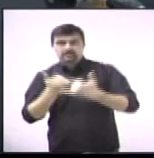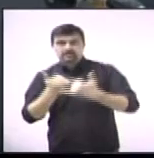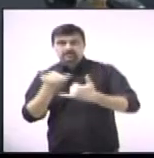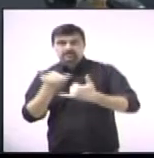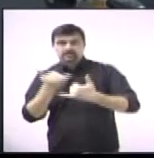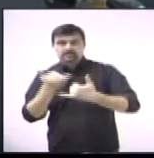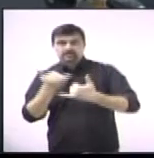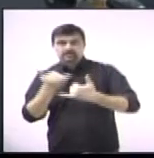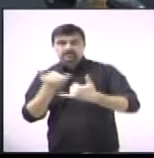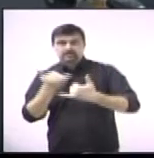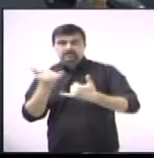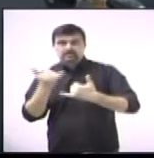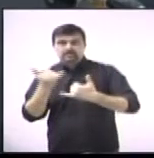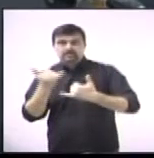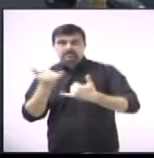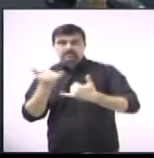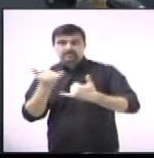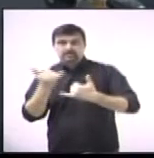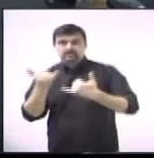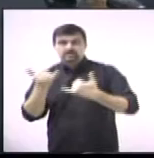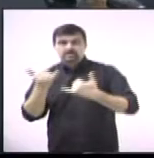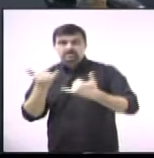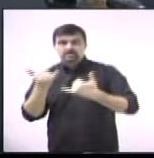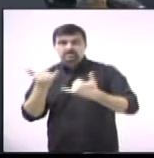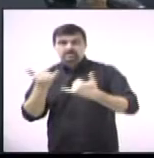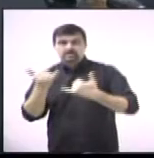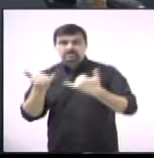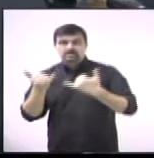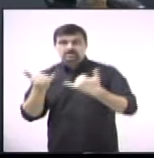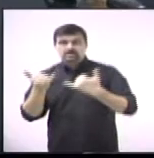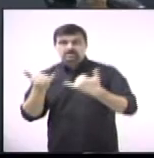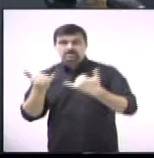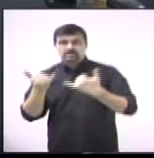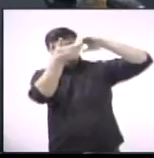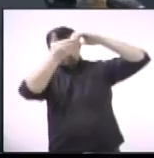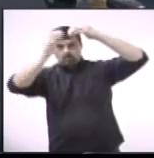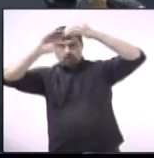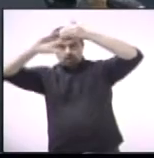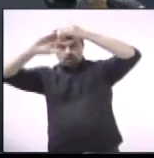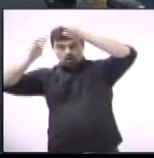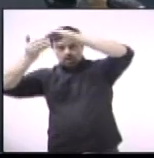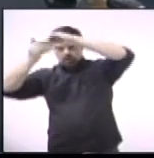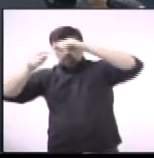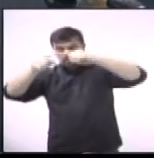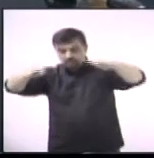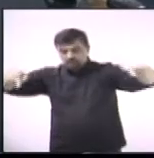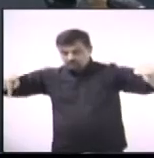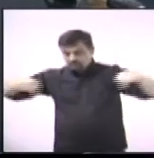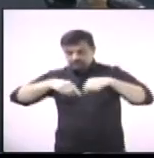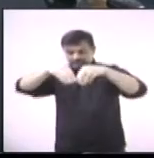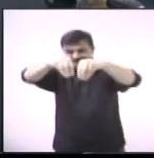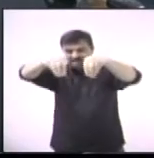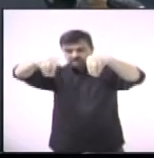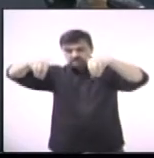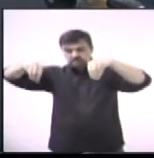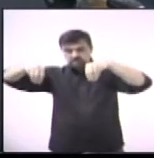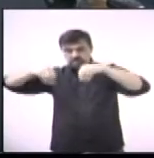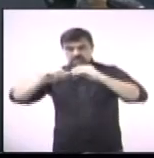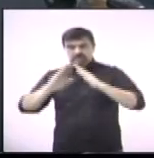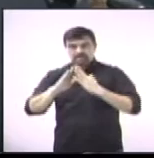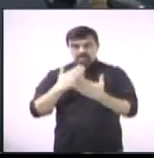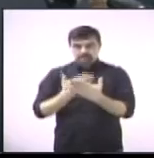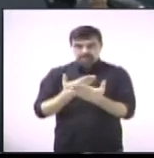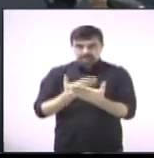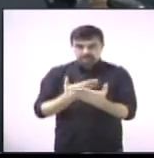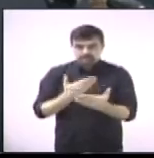executivo a manutenção da cobertura todo do tanque de areia da EMEI Itela